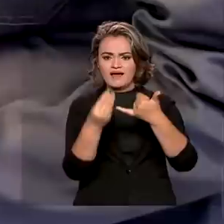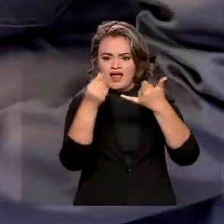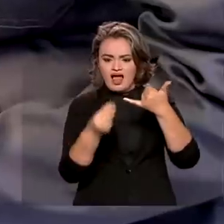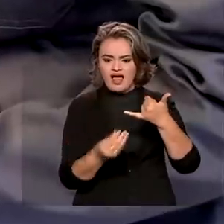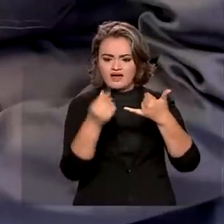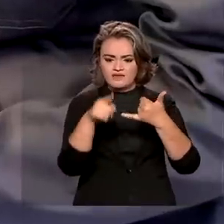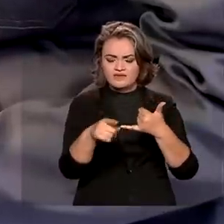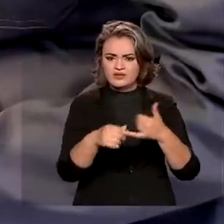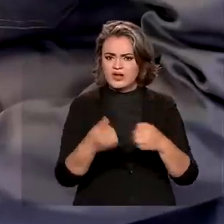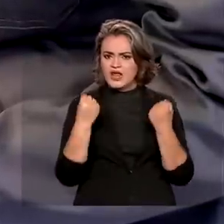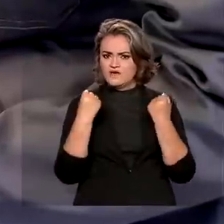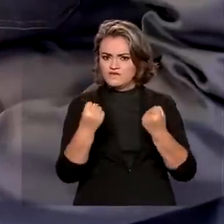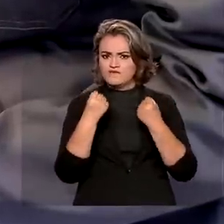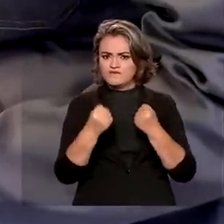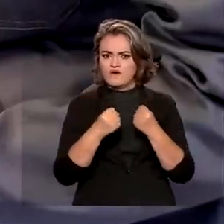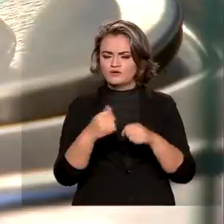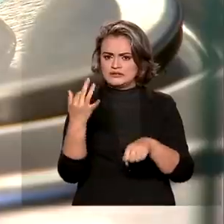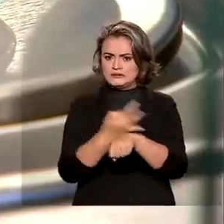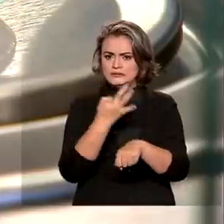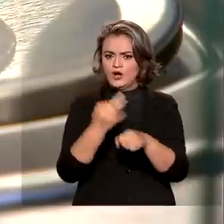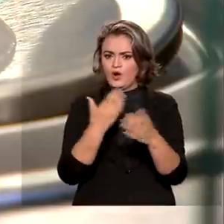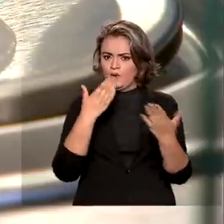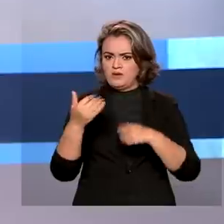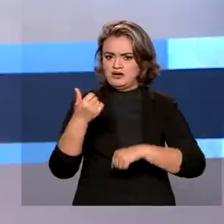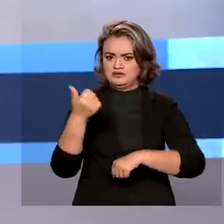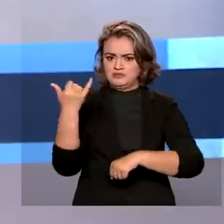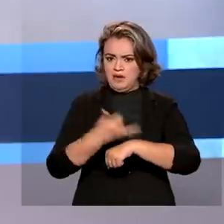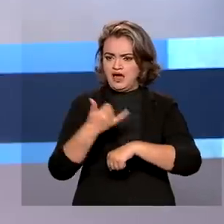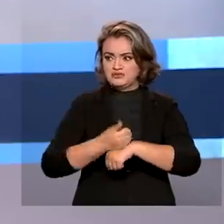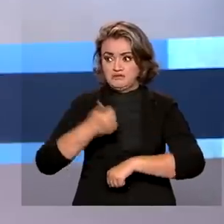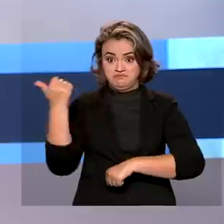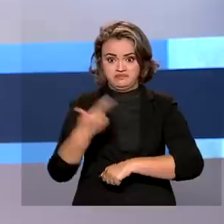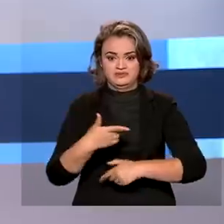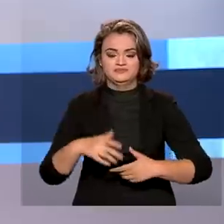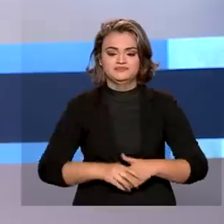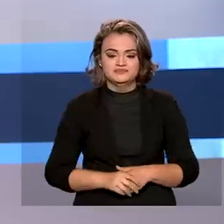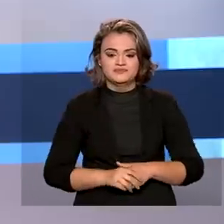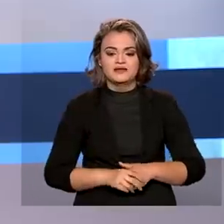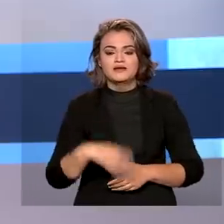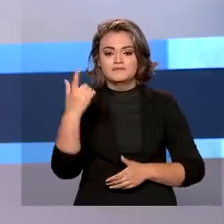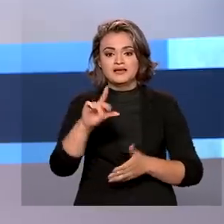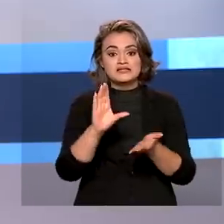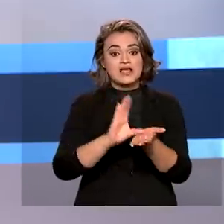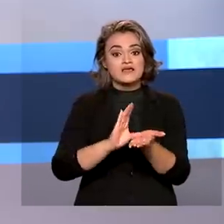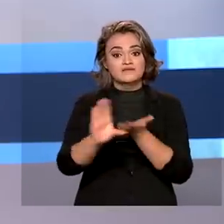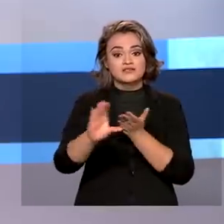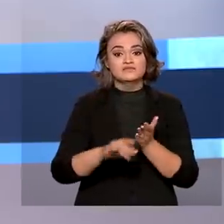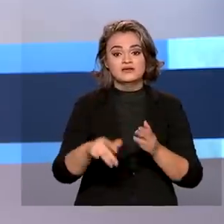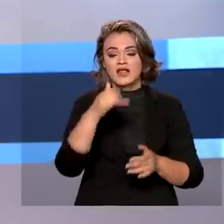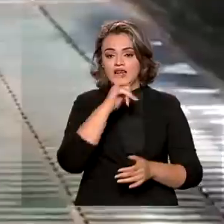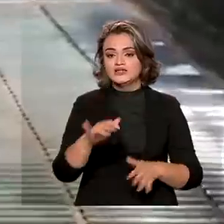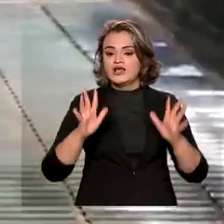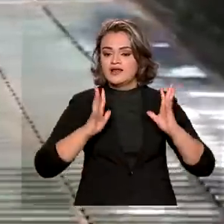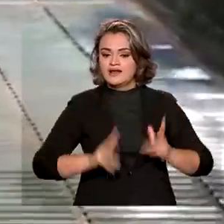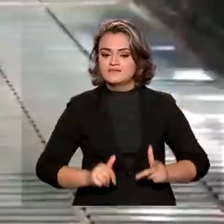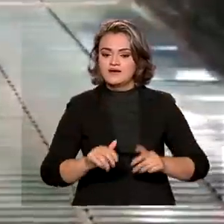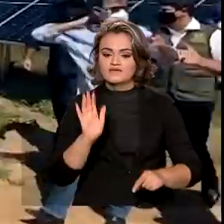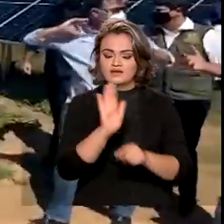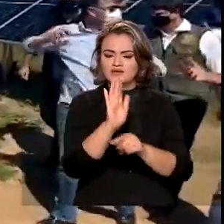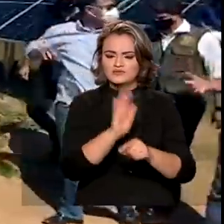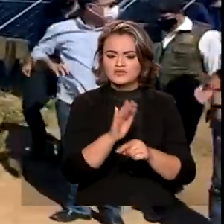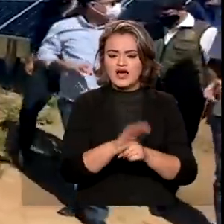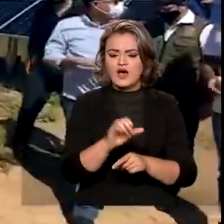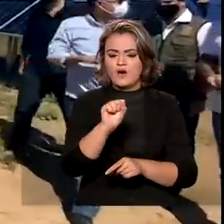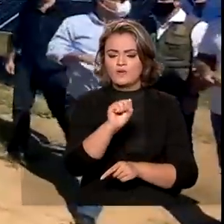material 200 vezes mais resistente que o aço. E veja também, investimento em energia limpa vai beneficiar